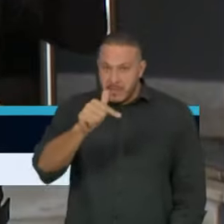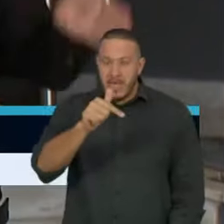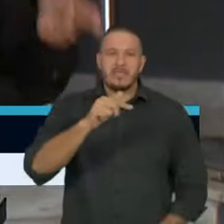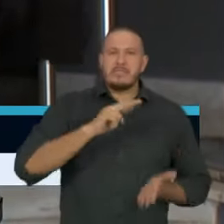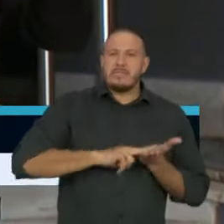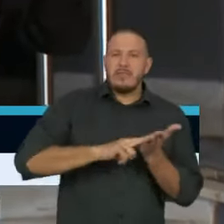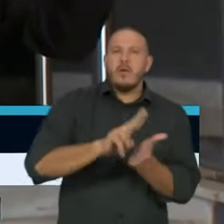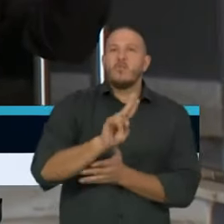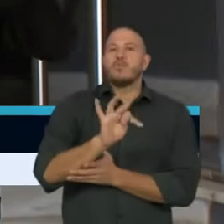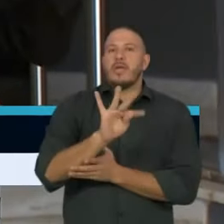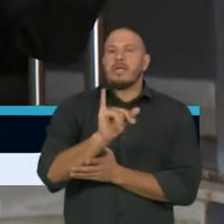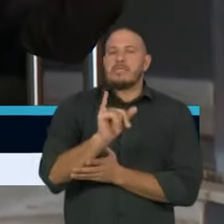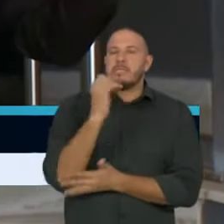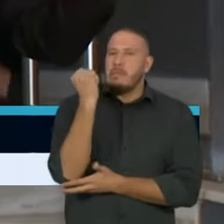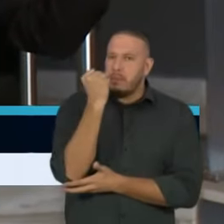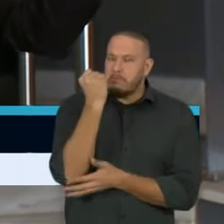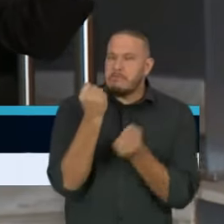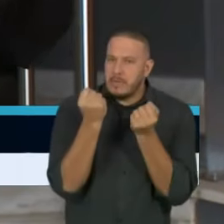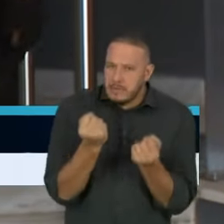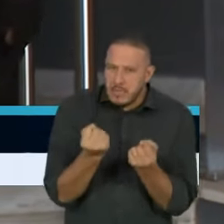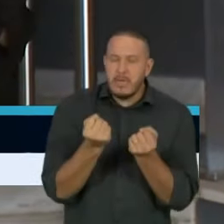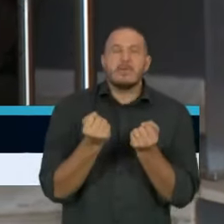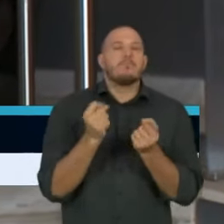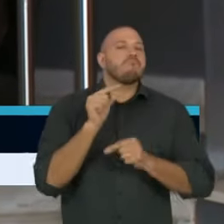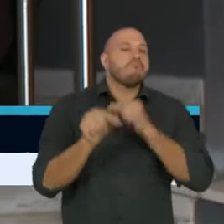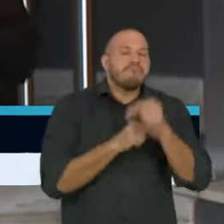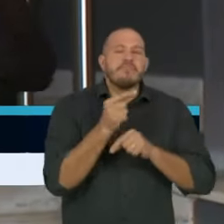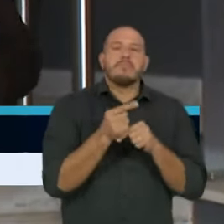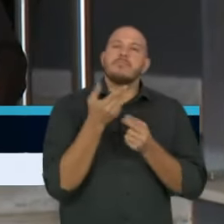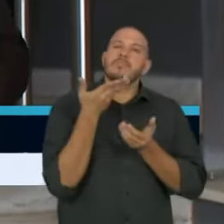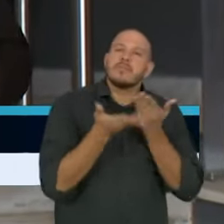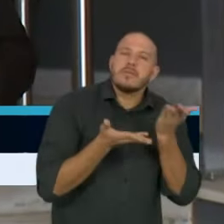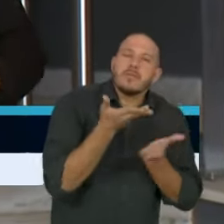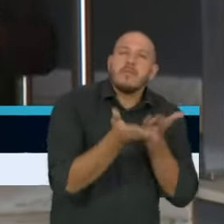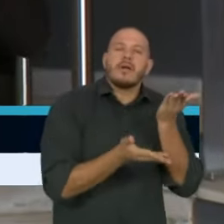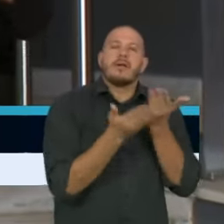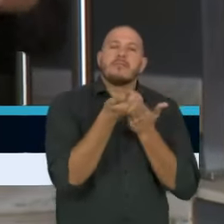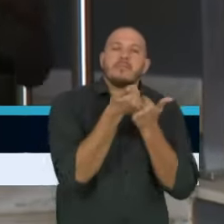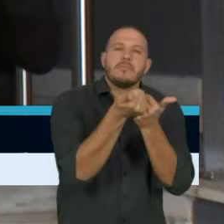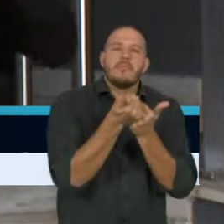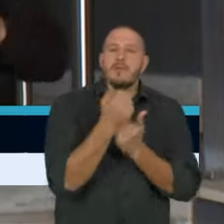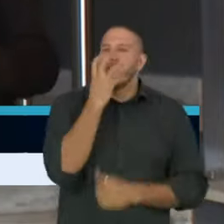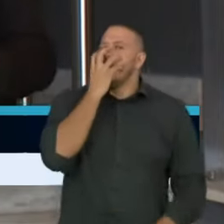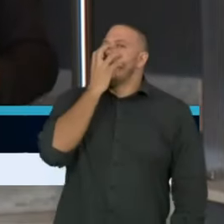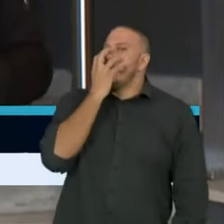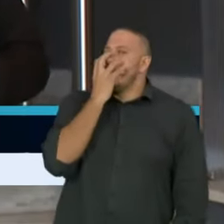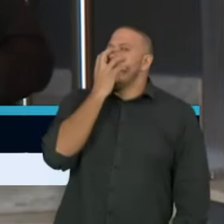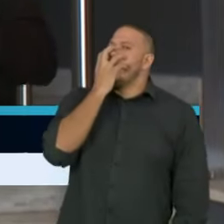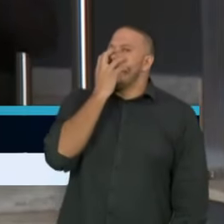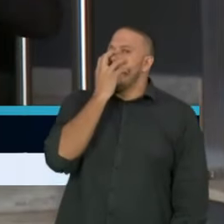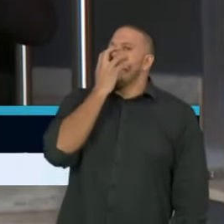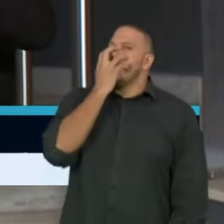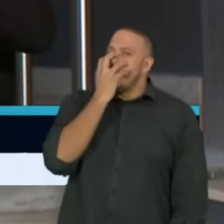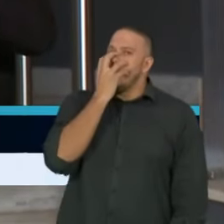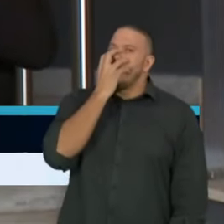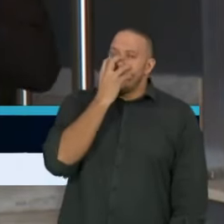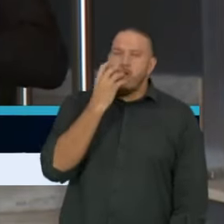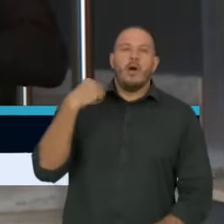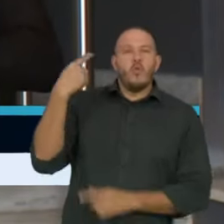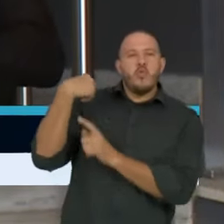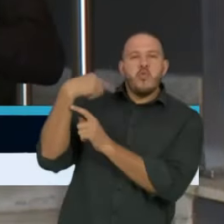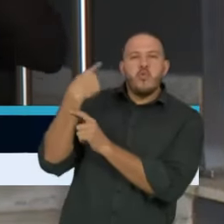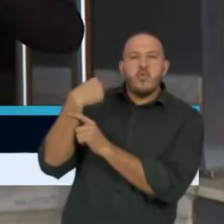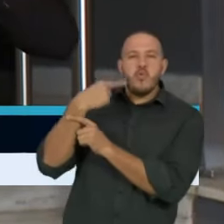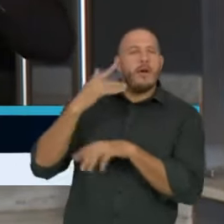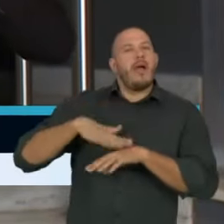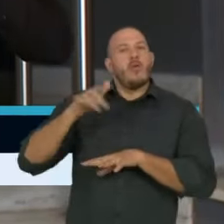terapia intensiva, que se pauta no tratamento de suporte ventilatório para a maioria dos pacientes com a